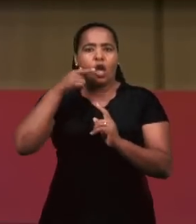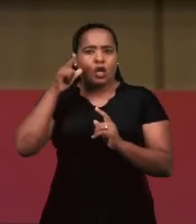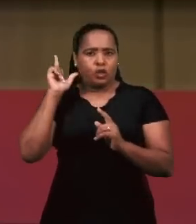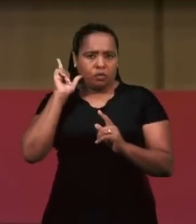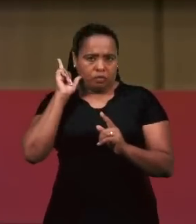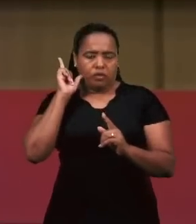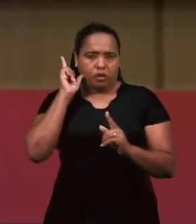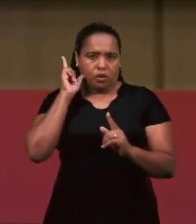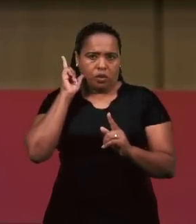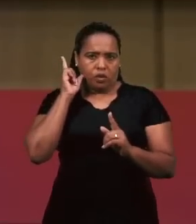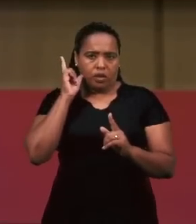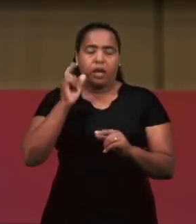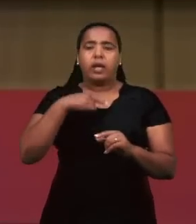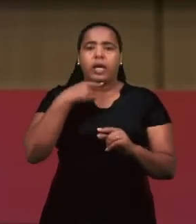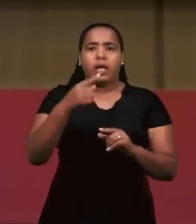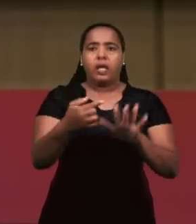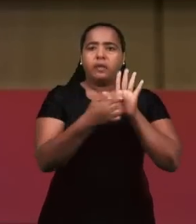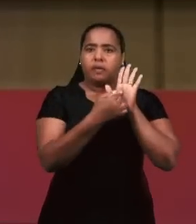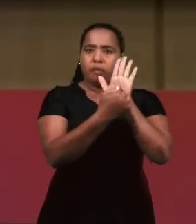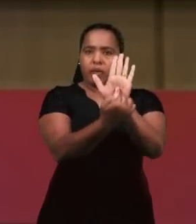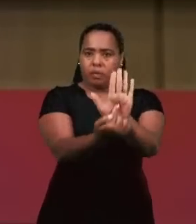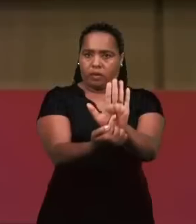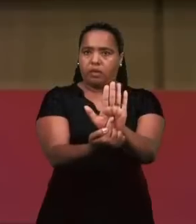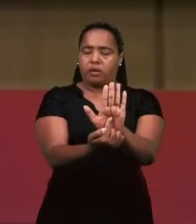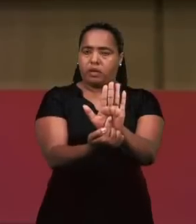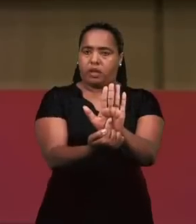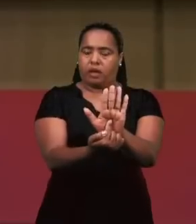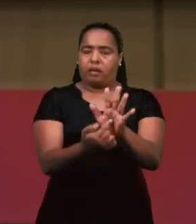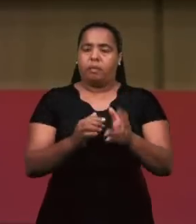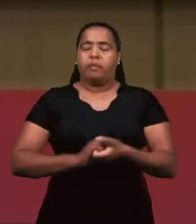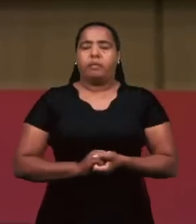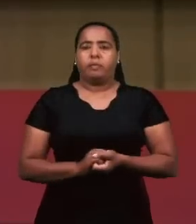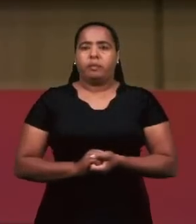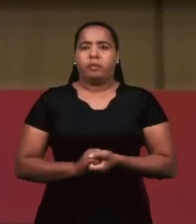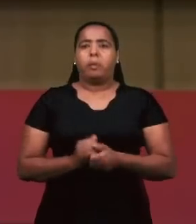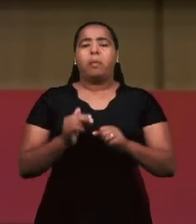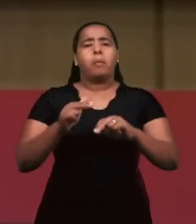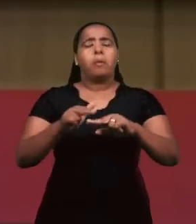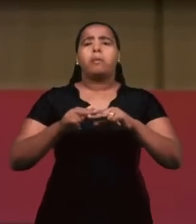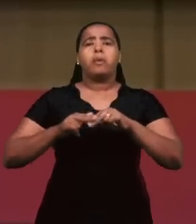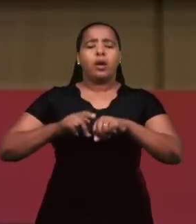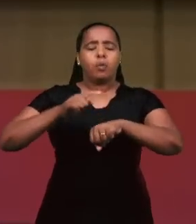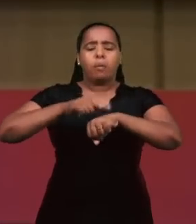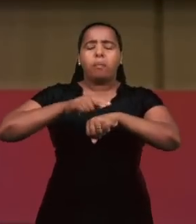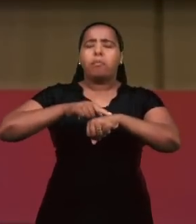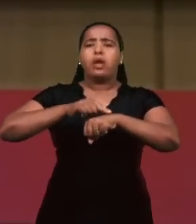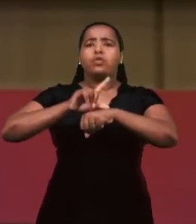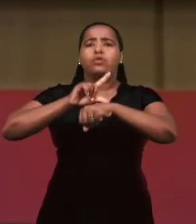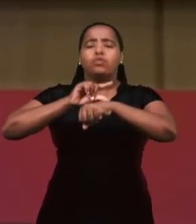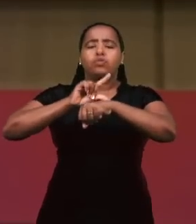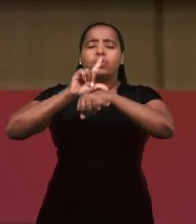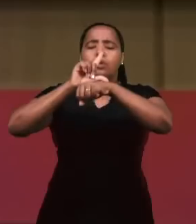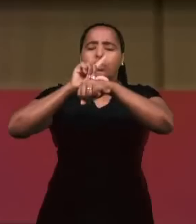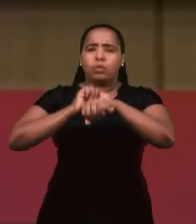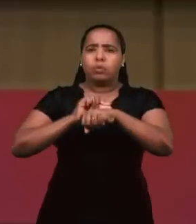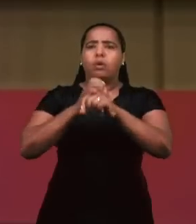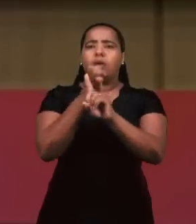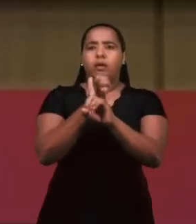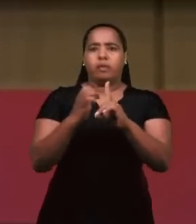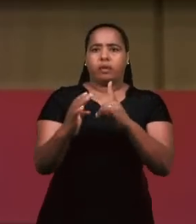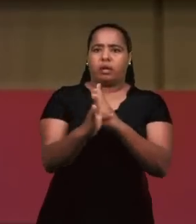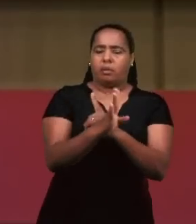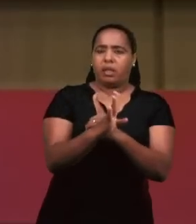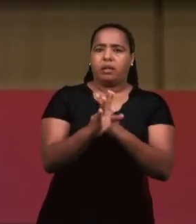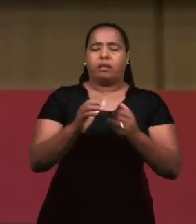naturalmente não puderam ser apresentados em função do nosso curto espaço de tempo que temos na Escola Bíblica e do